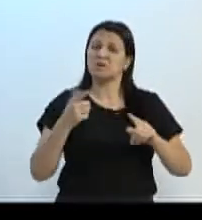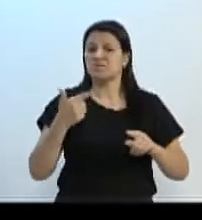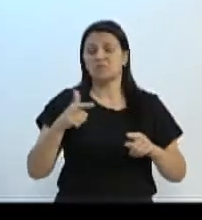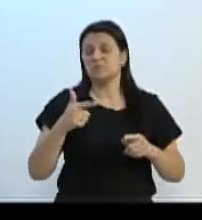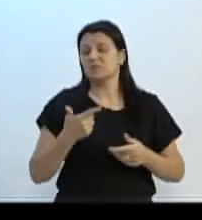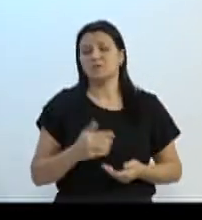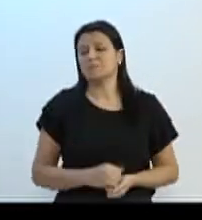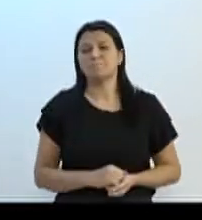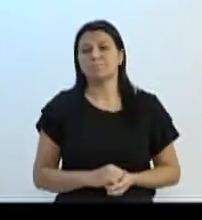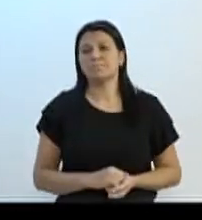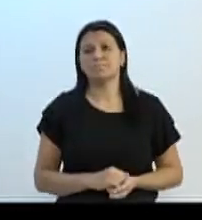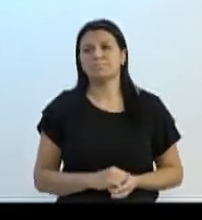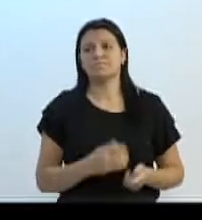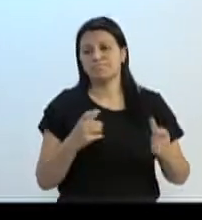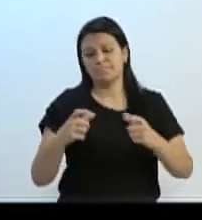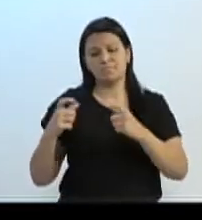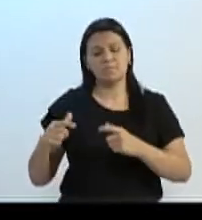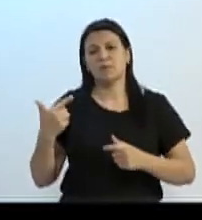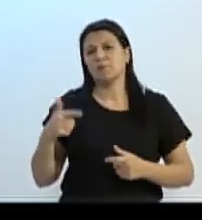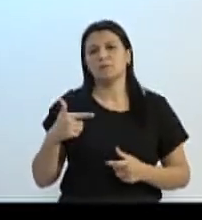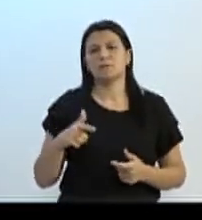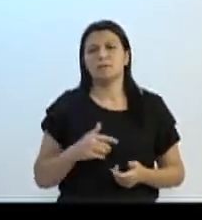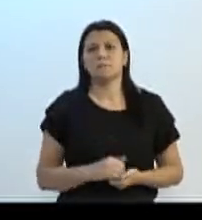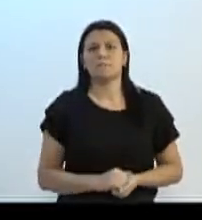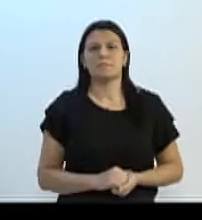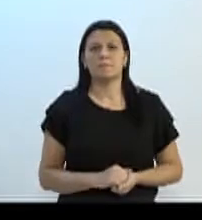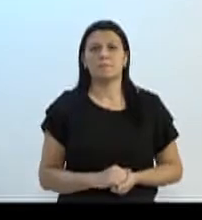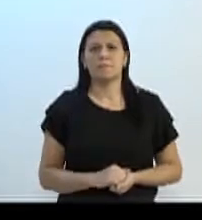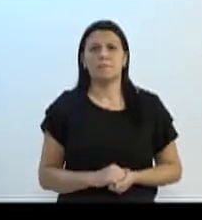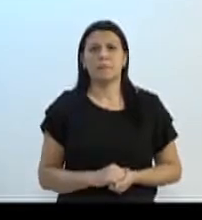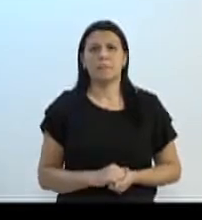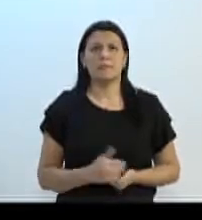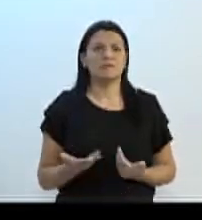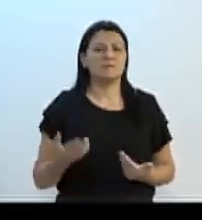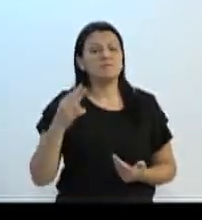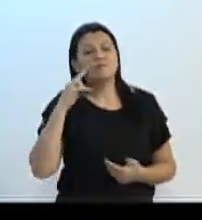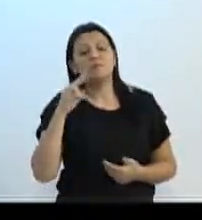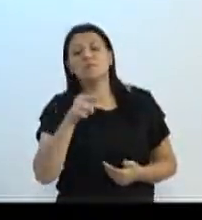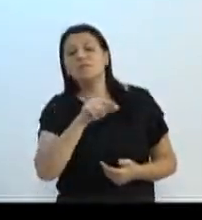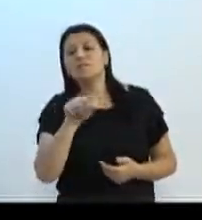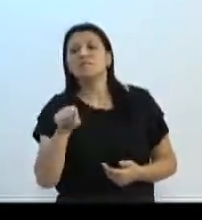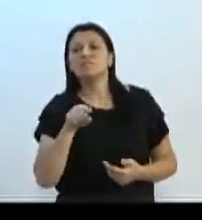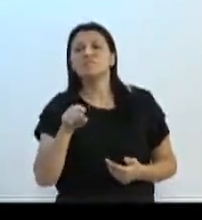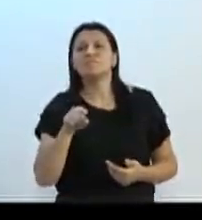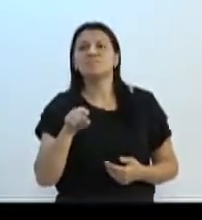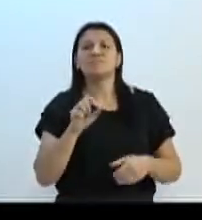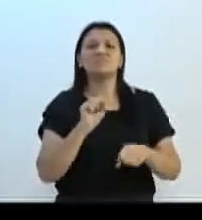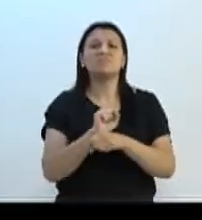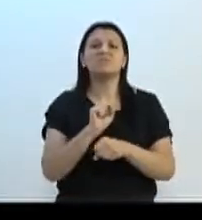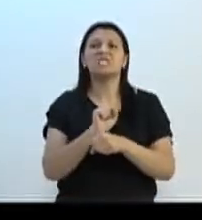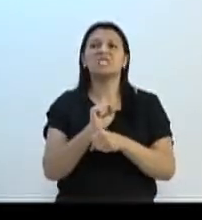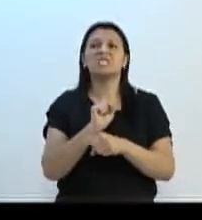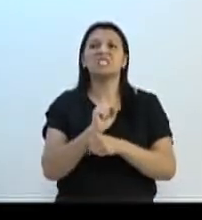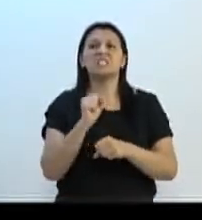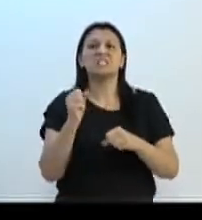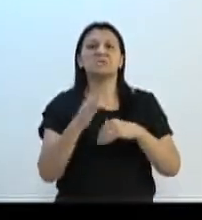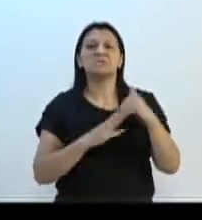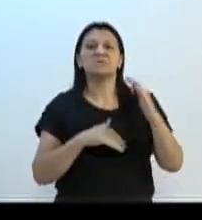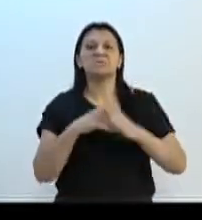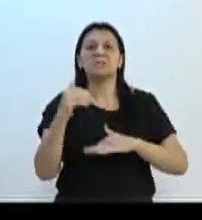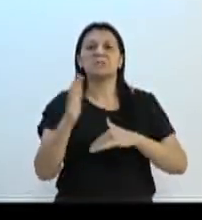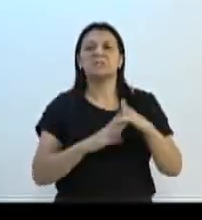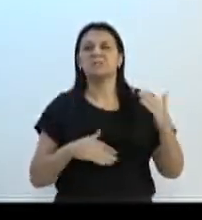Nesses locais a gente não vê o prefeito Mário. Para verificar, mais um descaso, olha só. A obra paralisada, infelizmente,